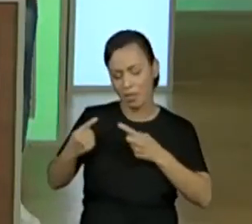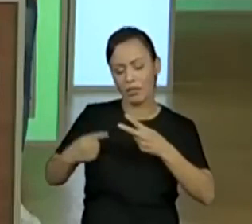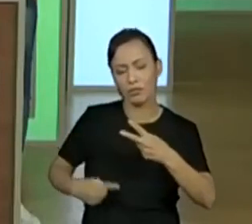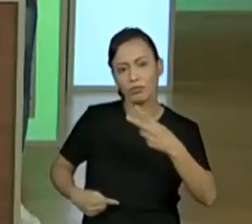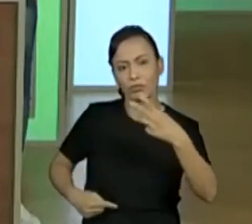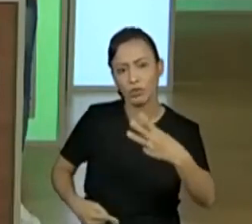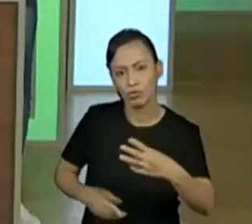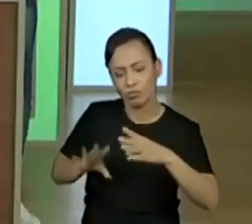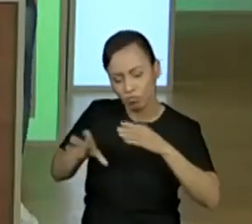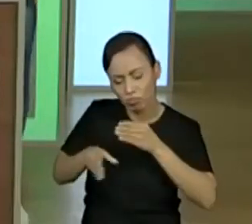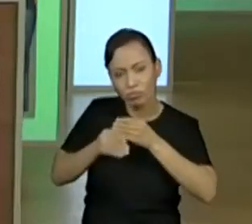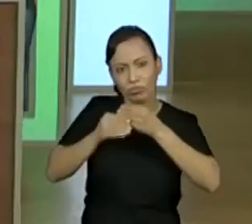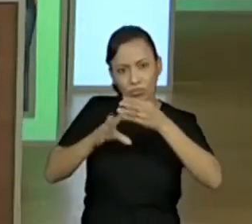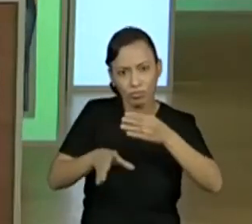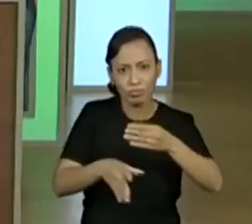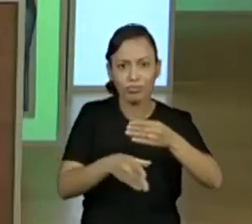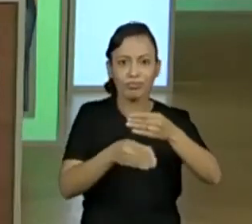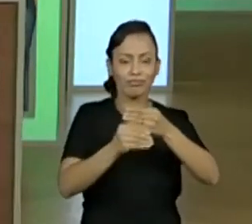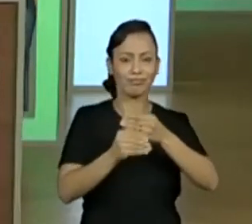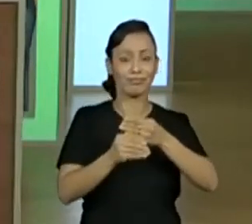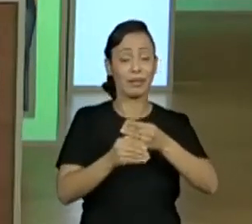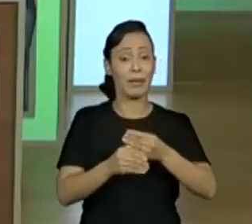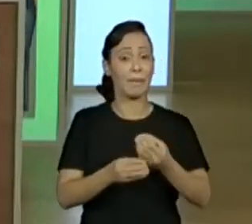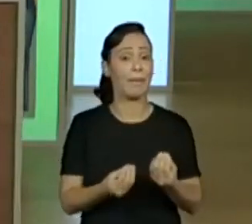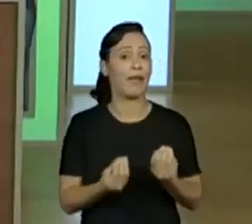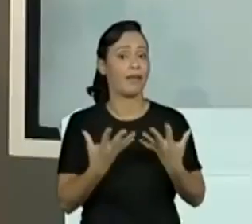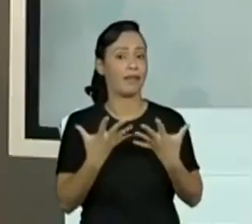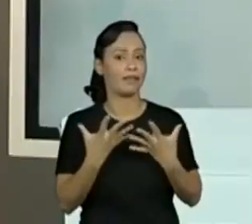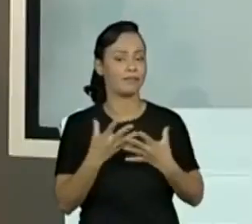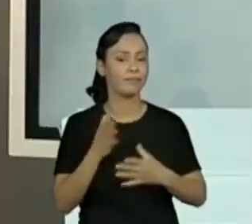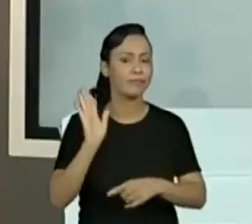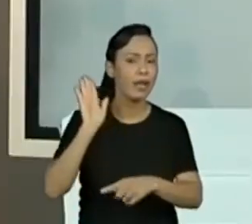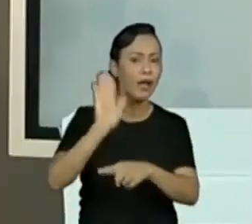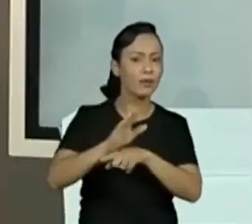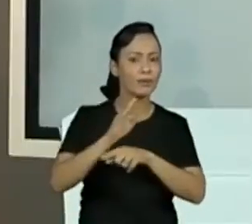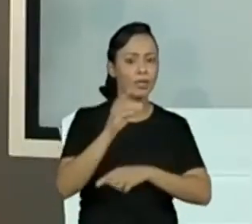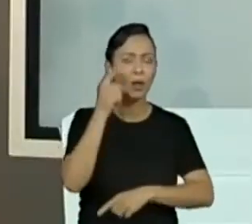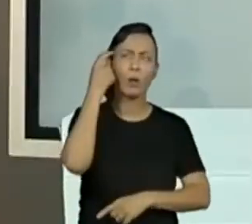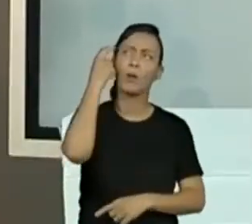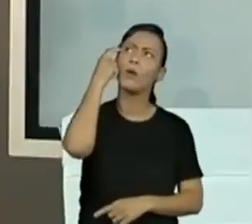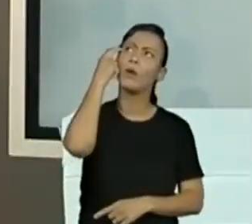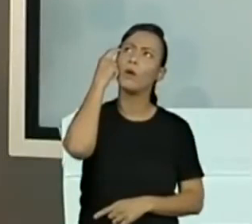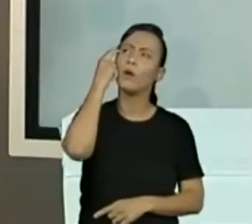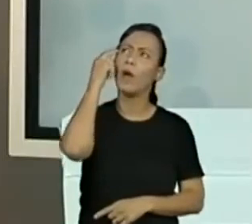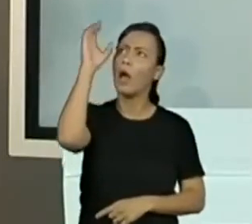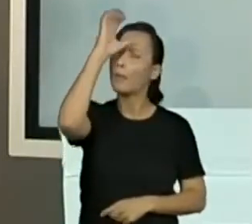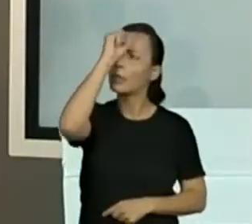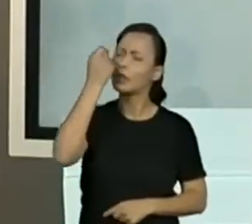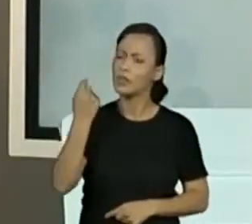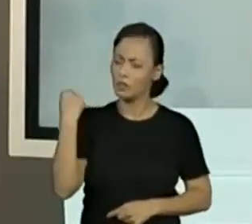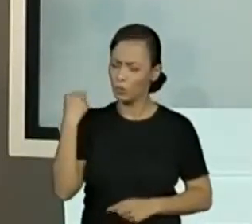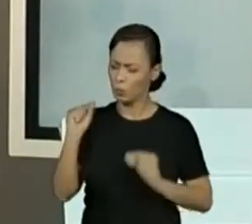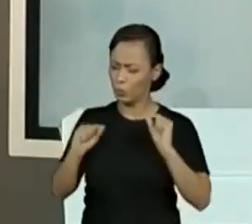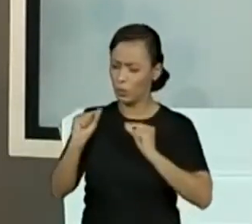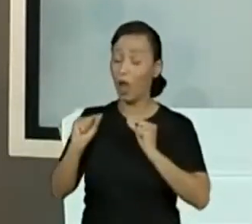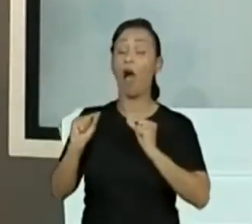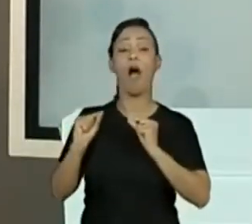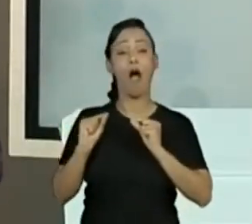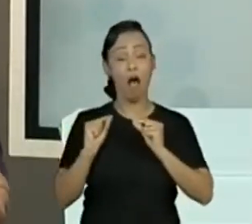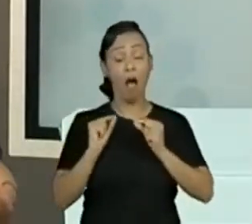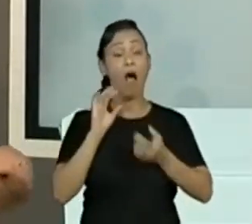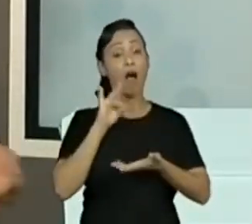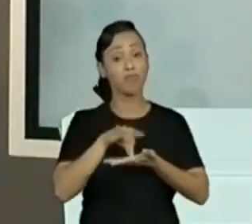por isso que, criançada, toda hora eu procuro relembrar aí vocês do que nós já vimos essa semana. Nós vimos